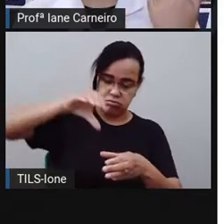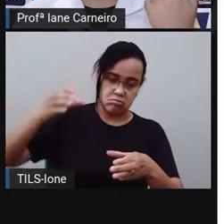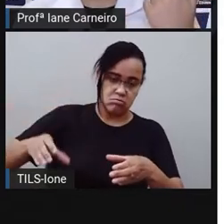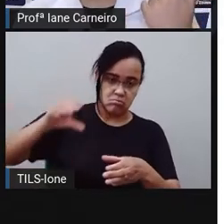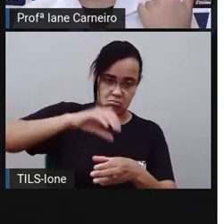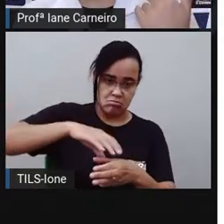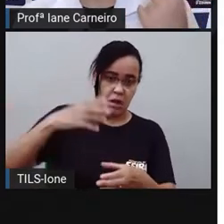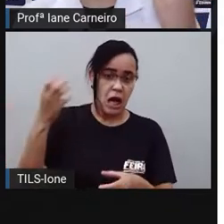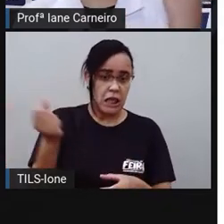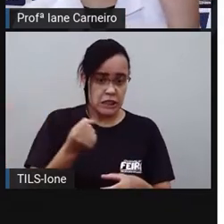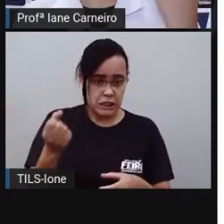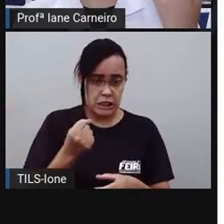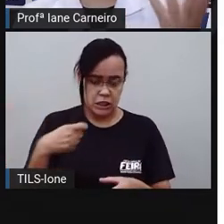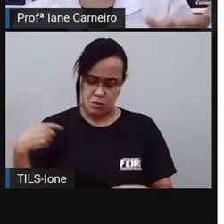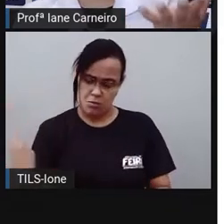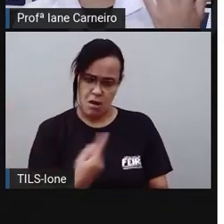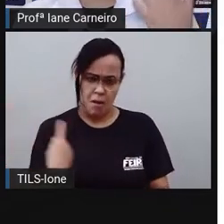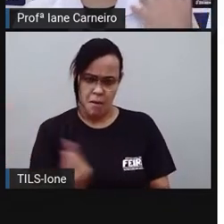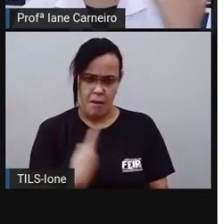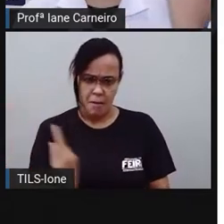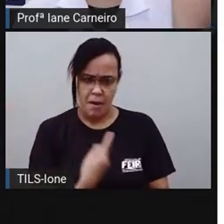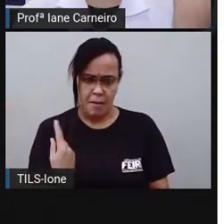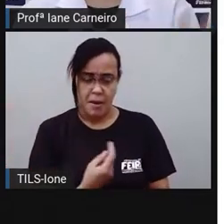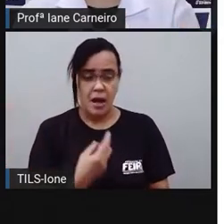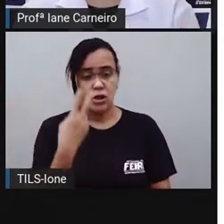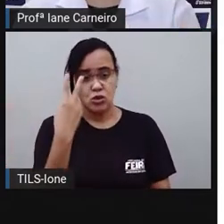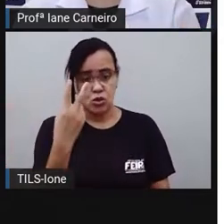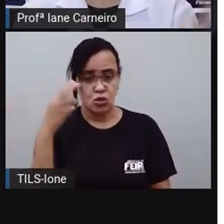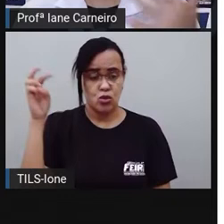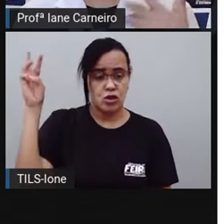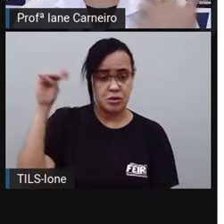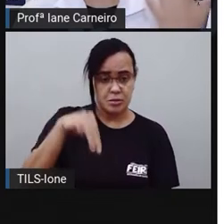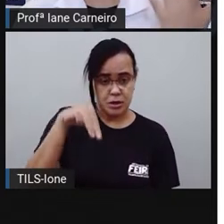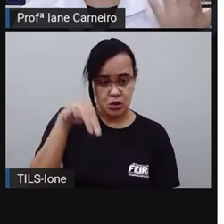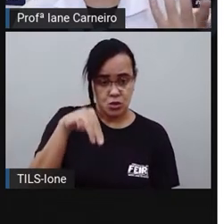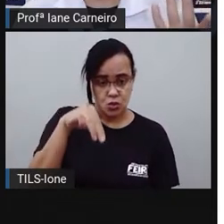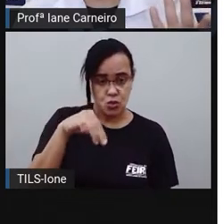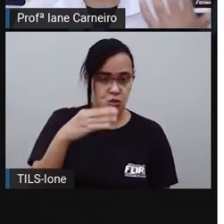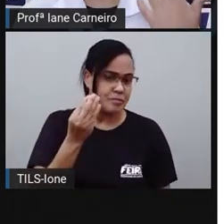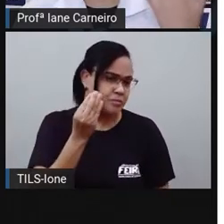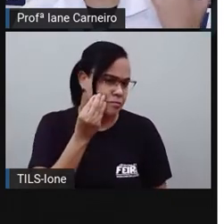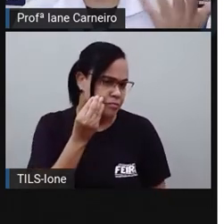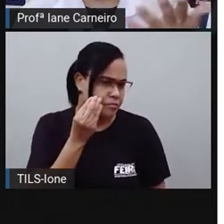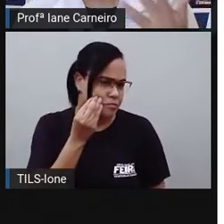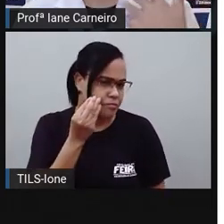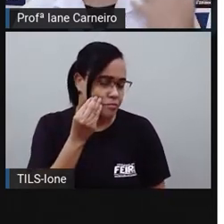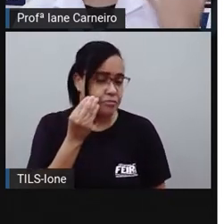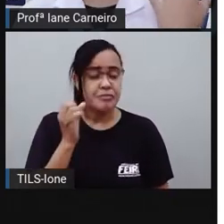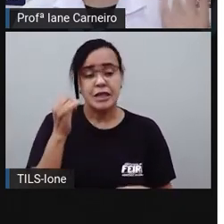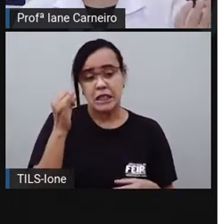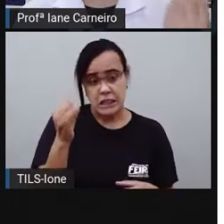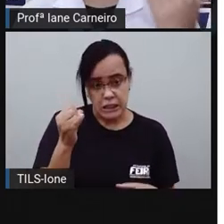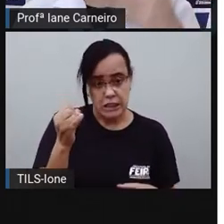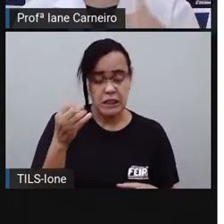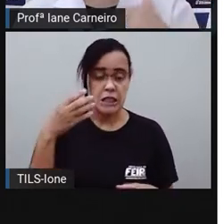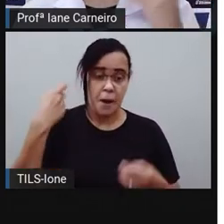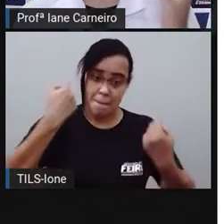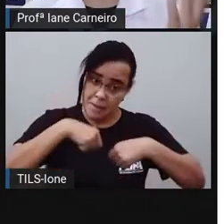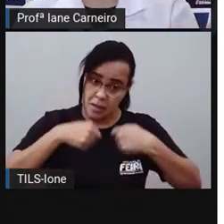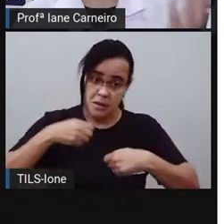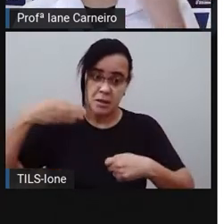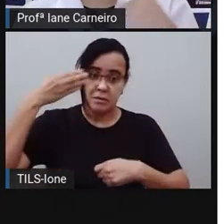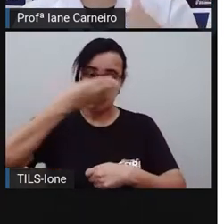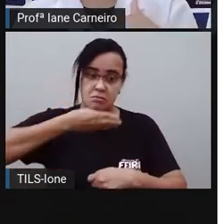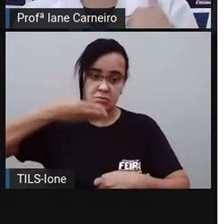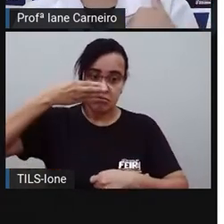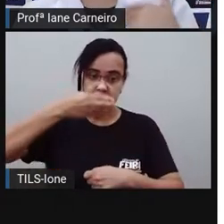bata no liquidificador por dois minutos e experimente. Se necessitar adoçar, coloque açúcar